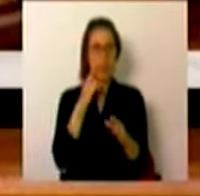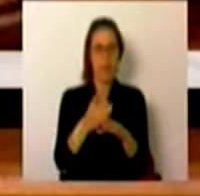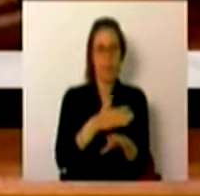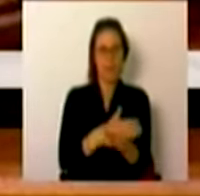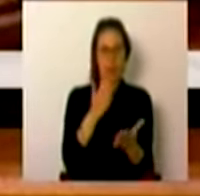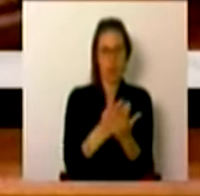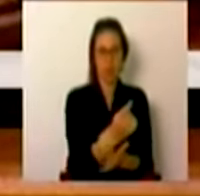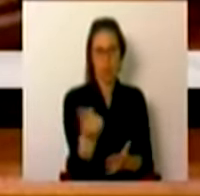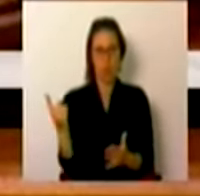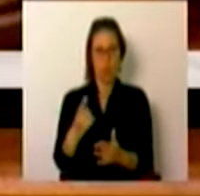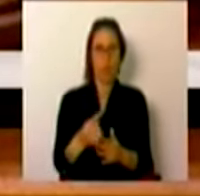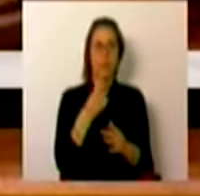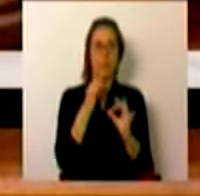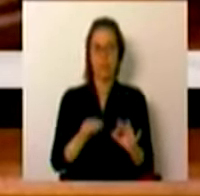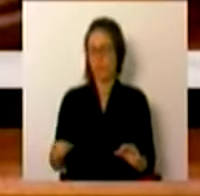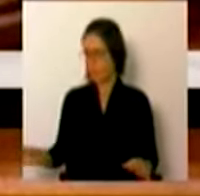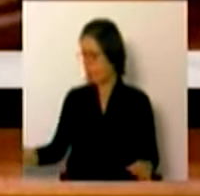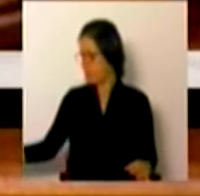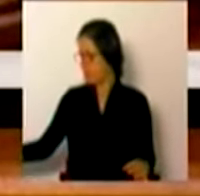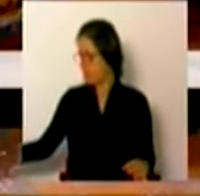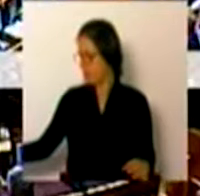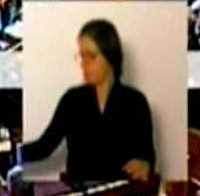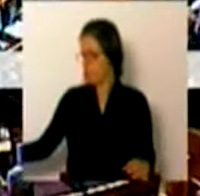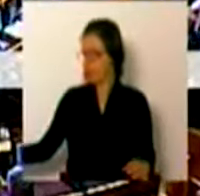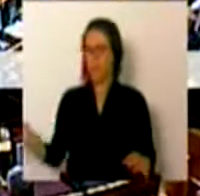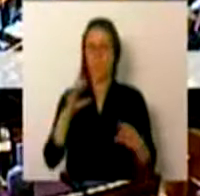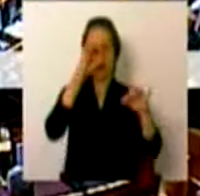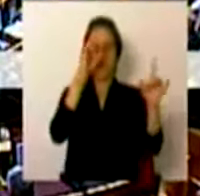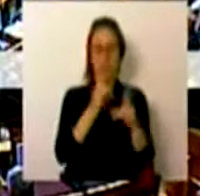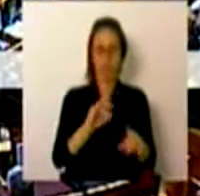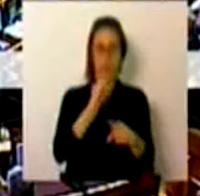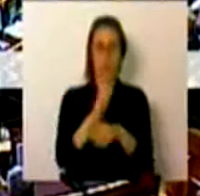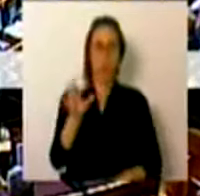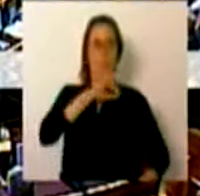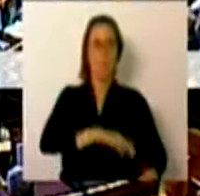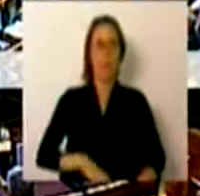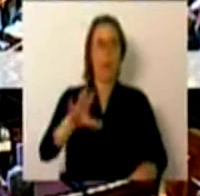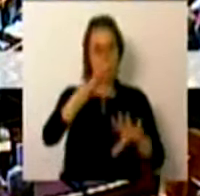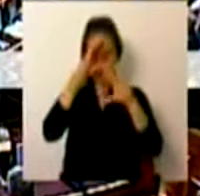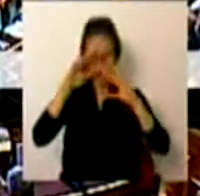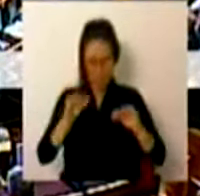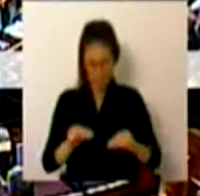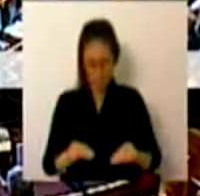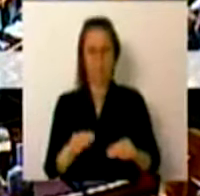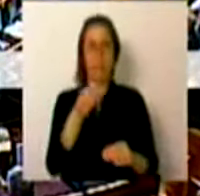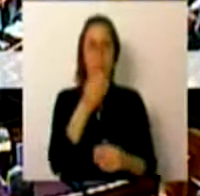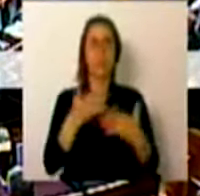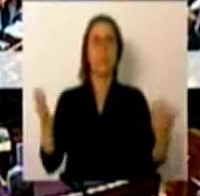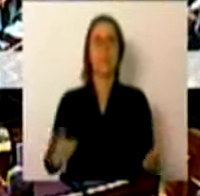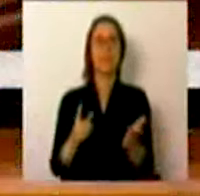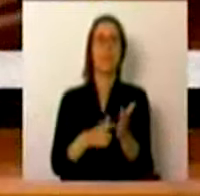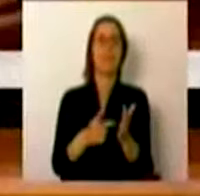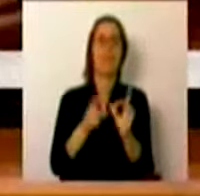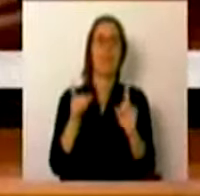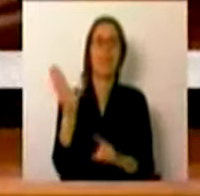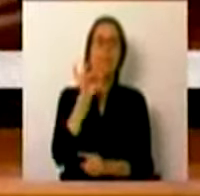-escolar. Falado os professores e os outros profissionais da educação, falemos então do que ainda nos